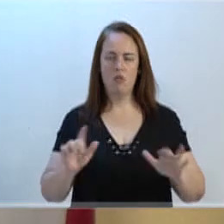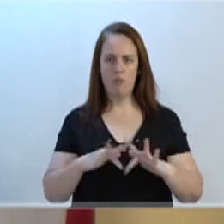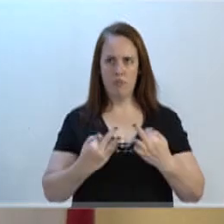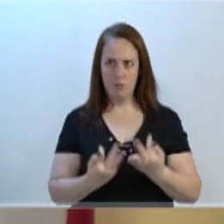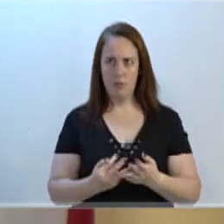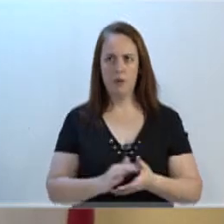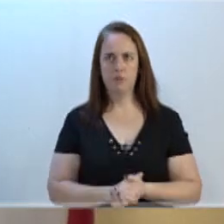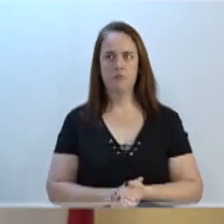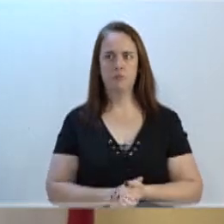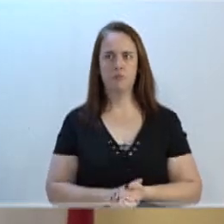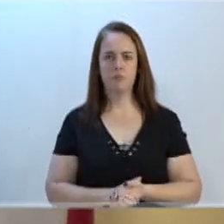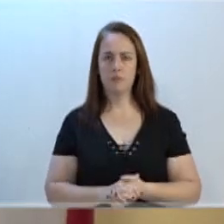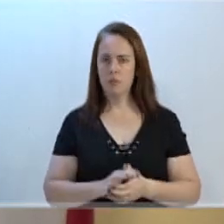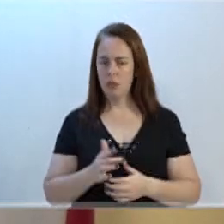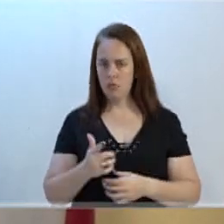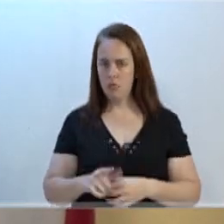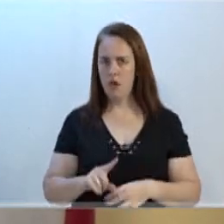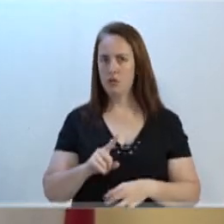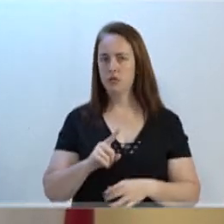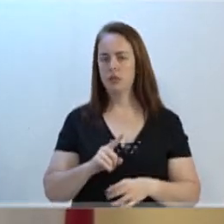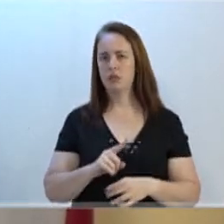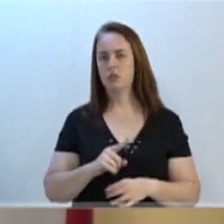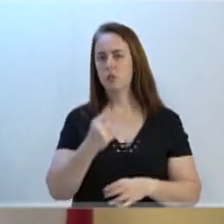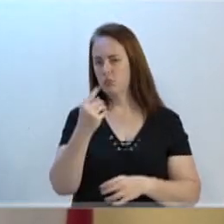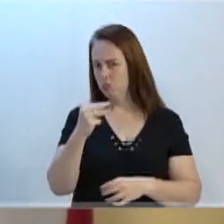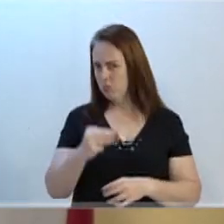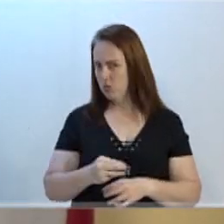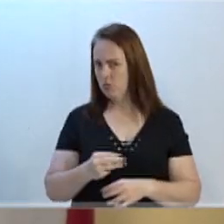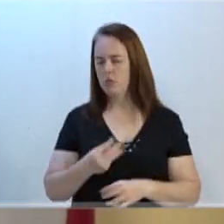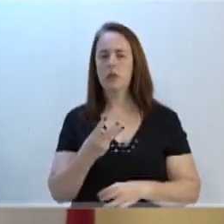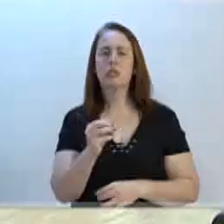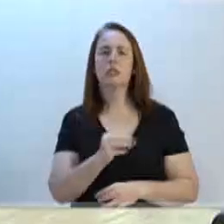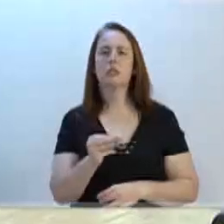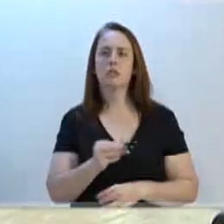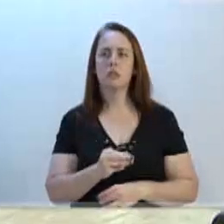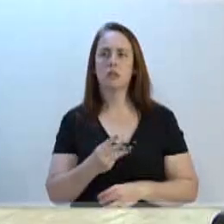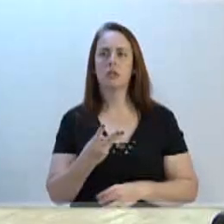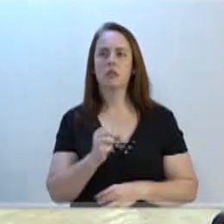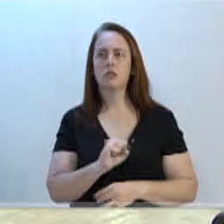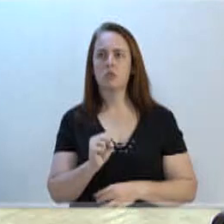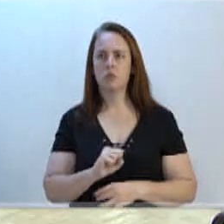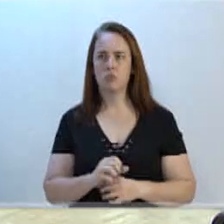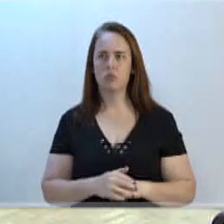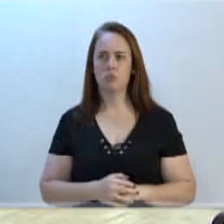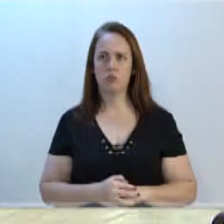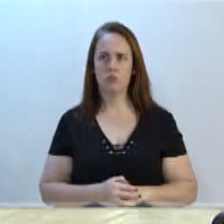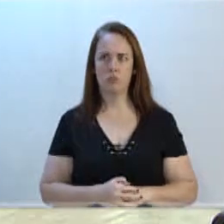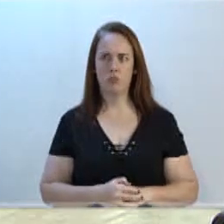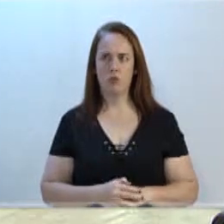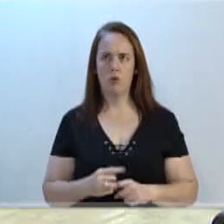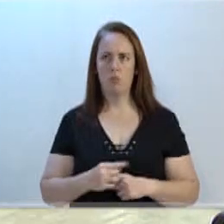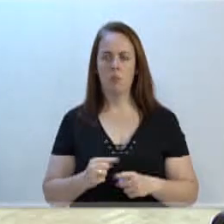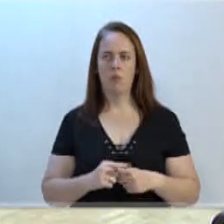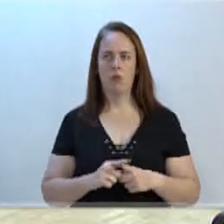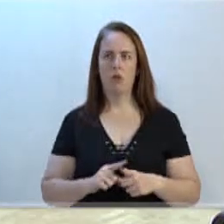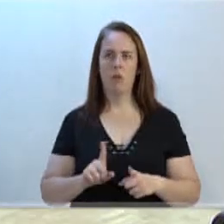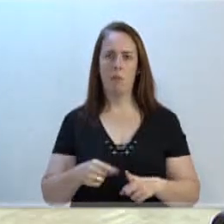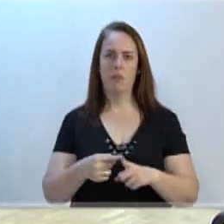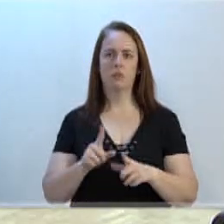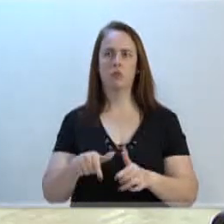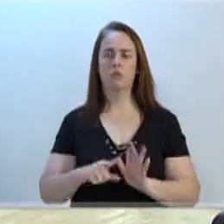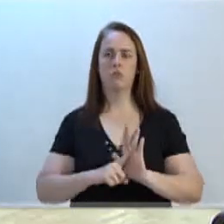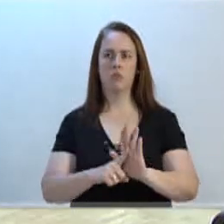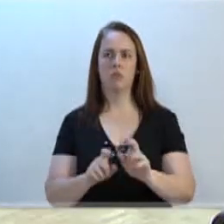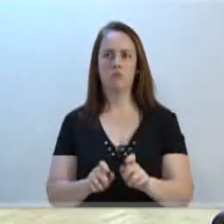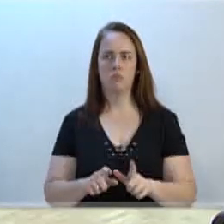Sr. Presidente, só me consegue mais um minuto e meio? 30 segundos. Por conta da sessão extra que vai ter aí, por conta de uma